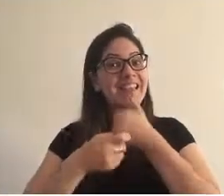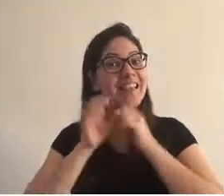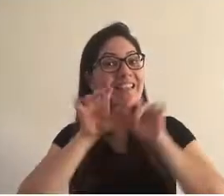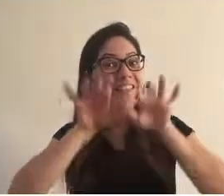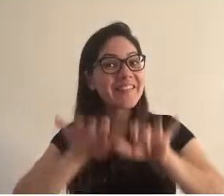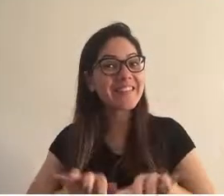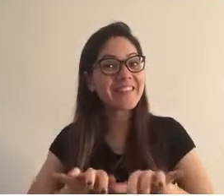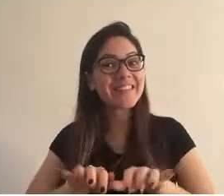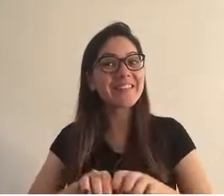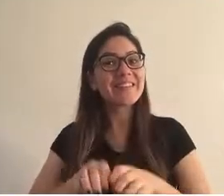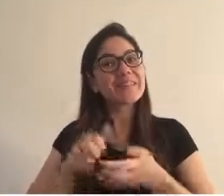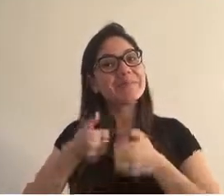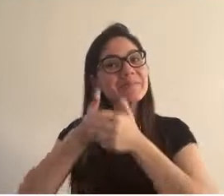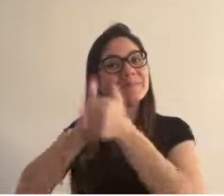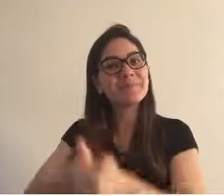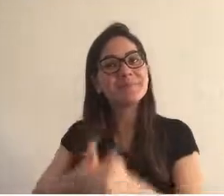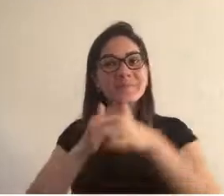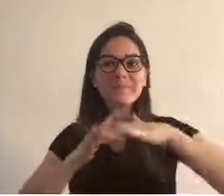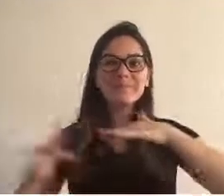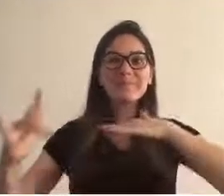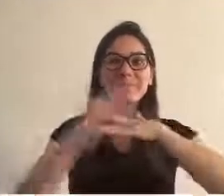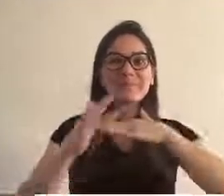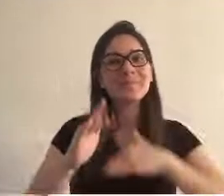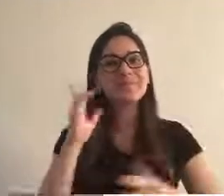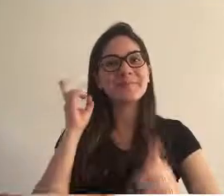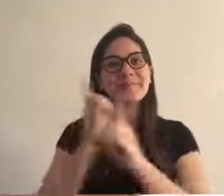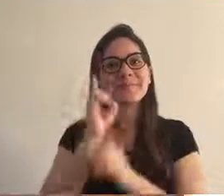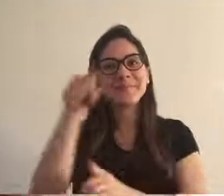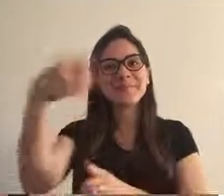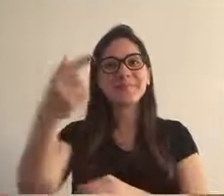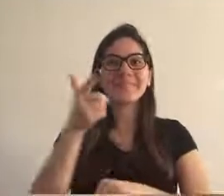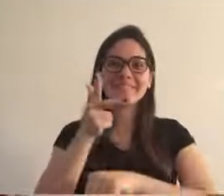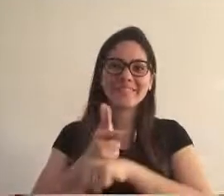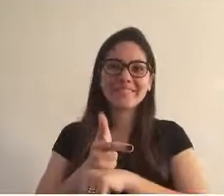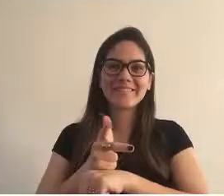acompanhe também nas redes sociais. Até o próximo vídeo.